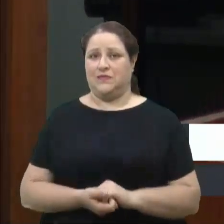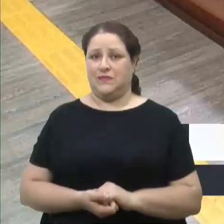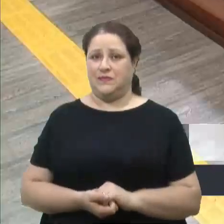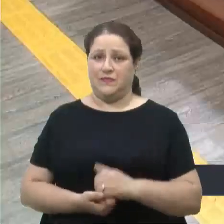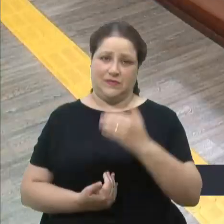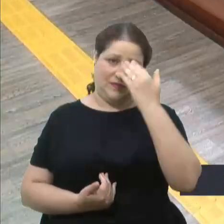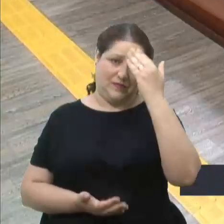Próxima escrita.